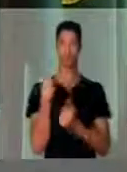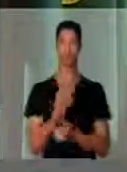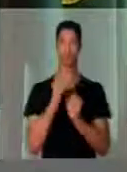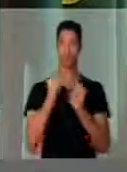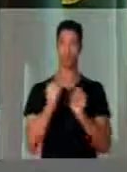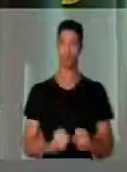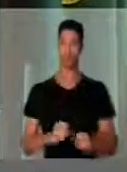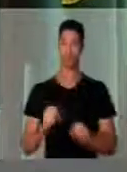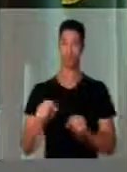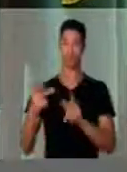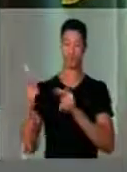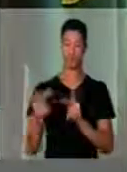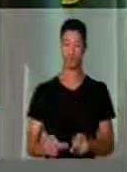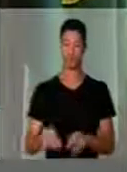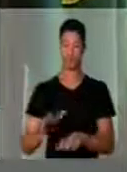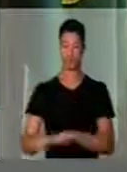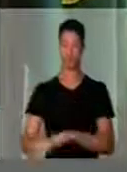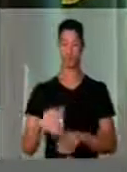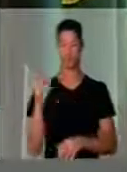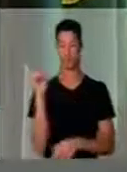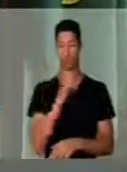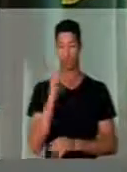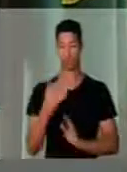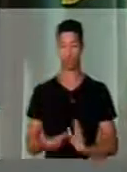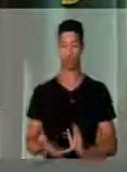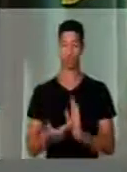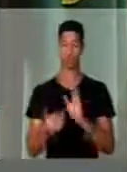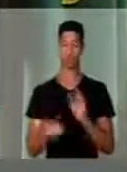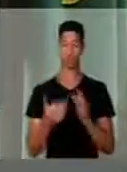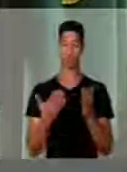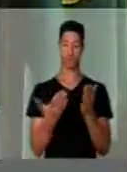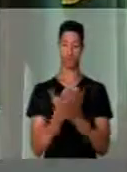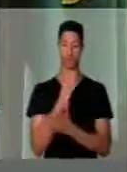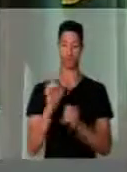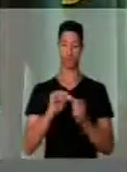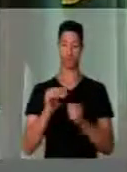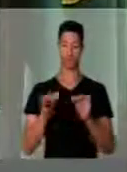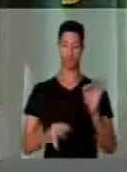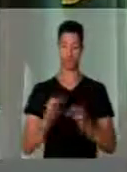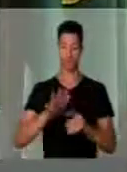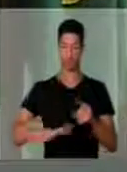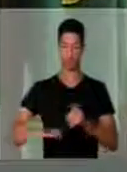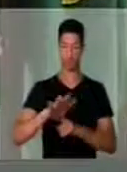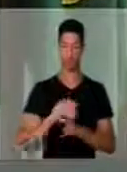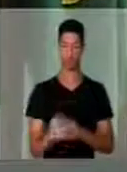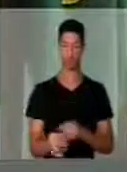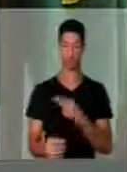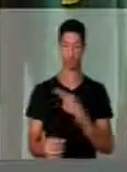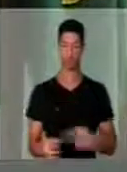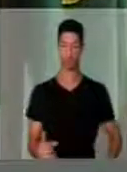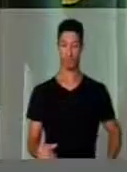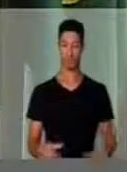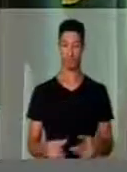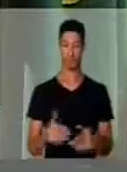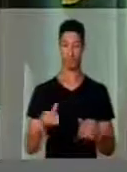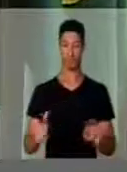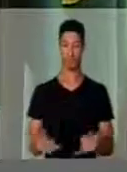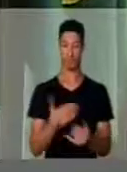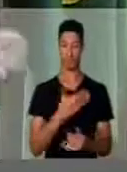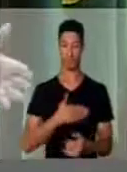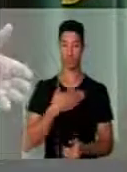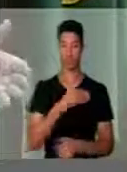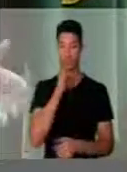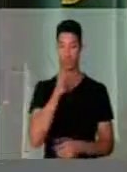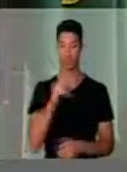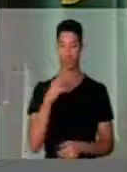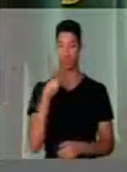possamos tramitar esse projeto por urgência nessa casa e aprovar para fazer justiça social. Senhor presidente, aproveito e gostaria que